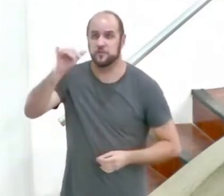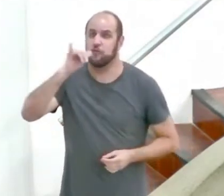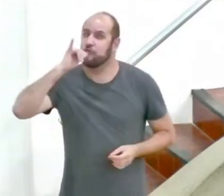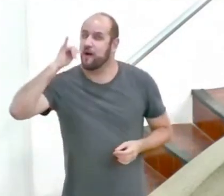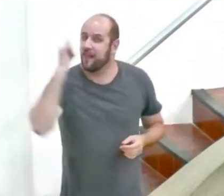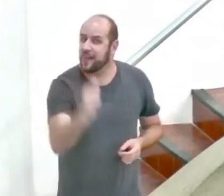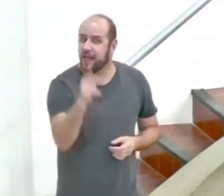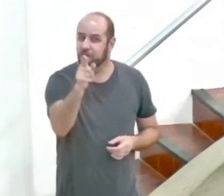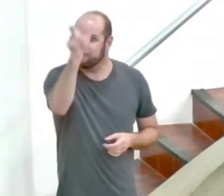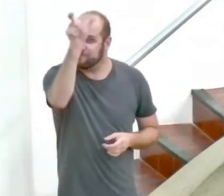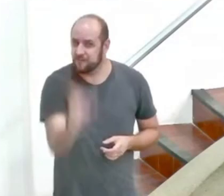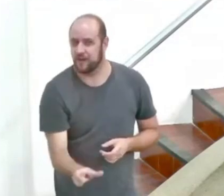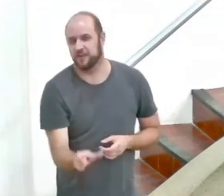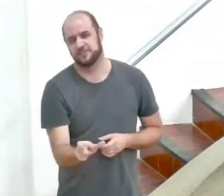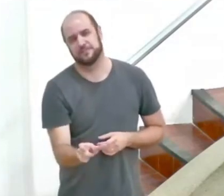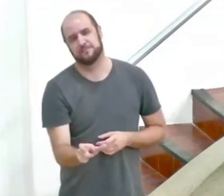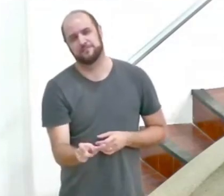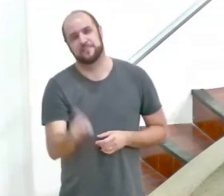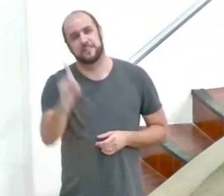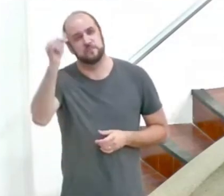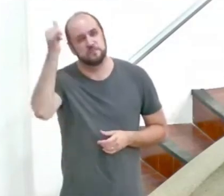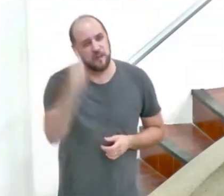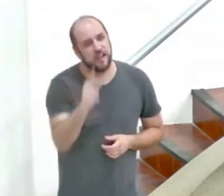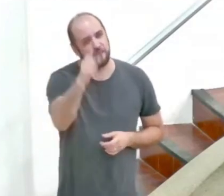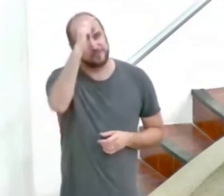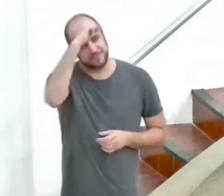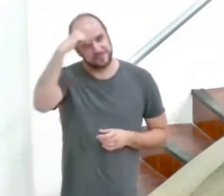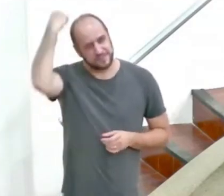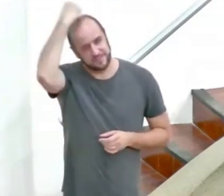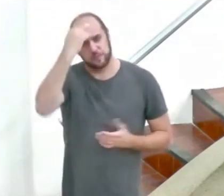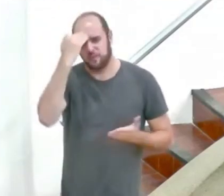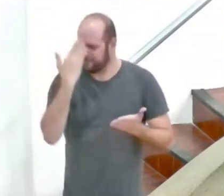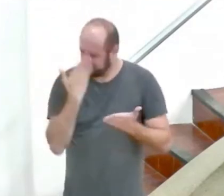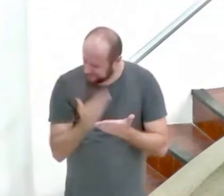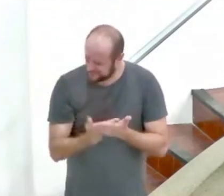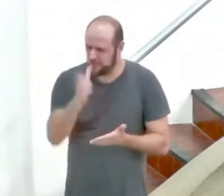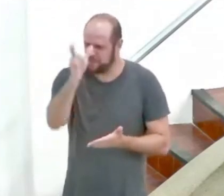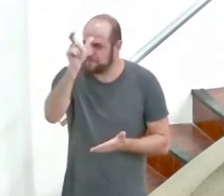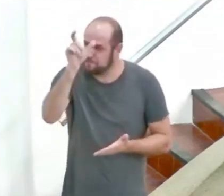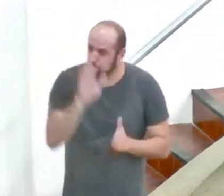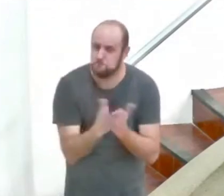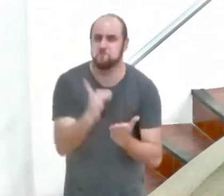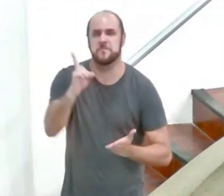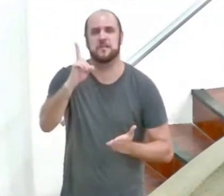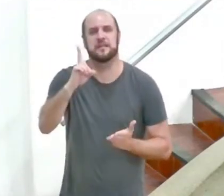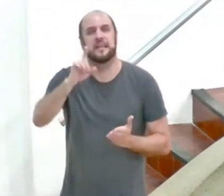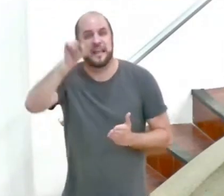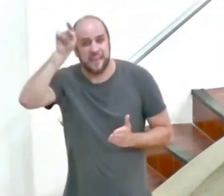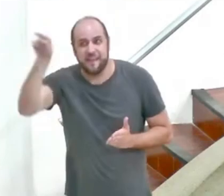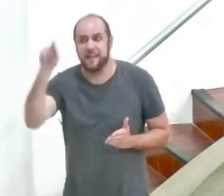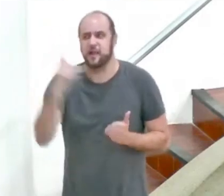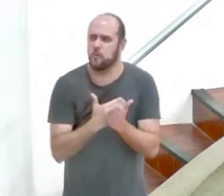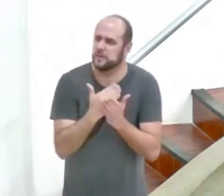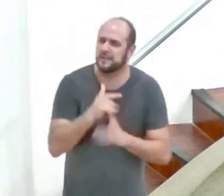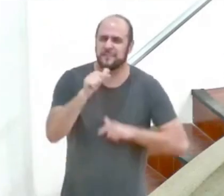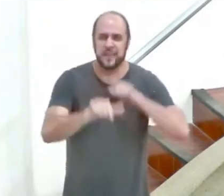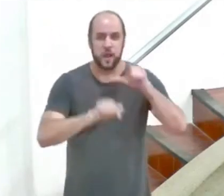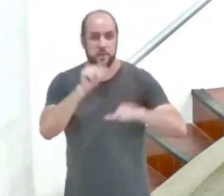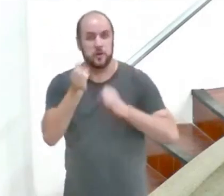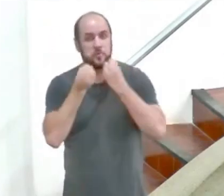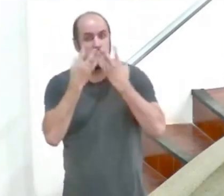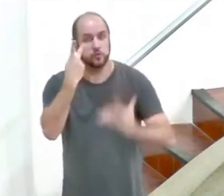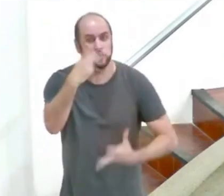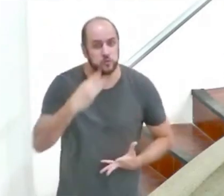Deus diz que você é santo confie na sua palavra que afirma que aquele que começou a boa obra em você